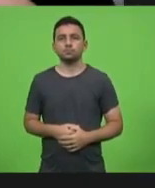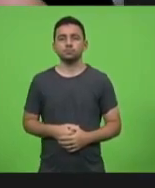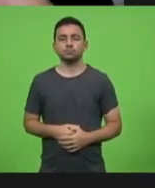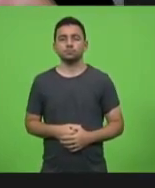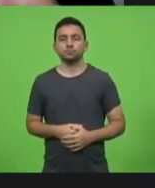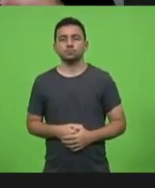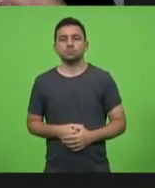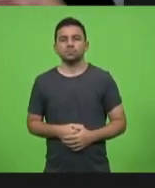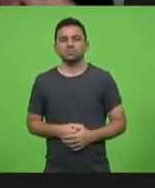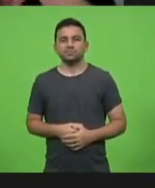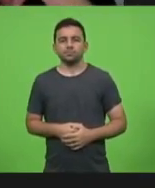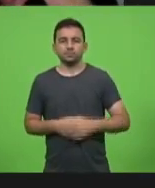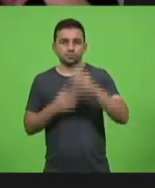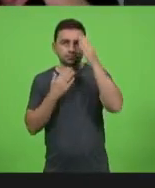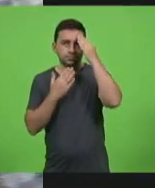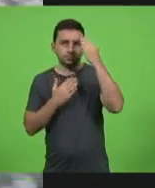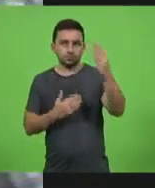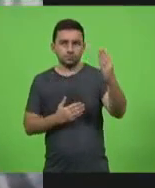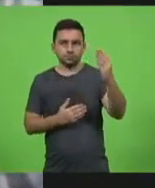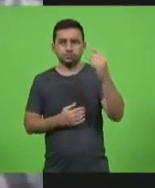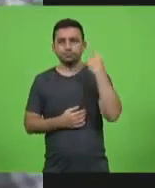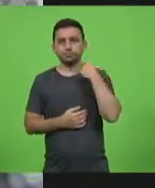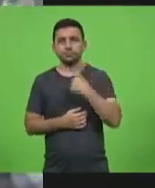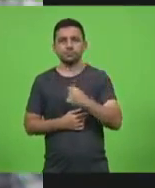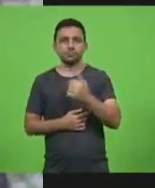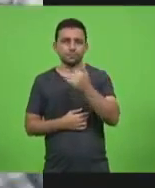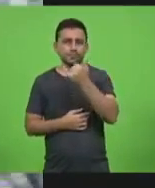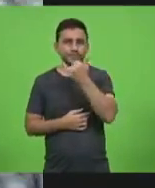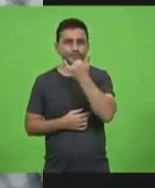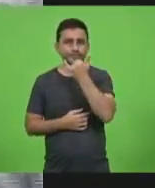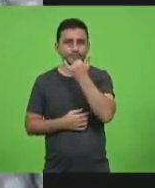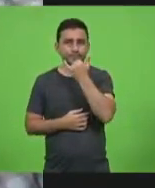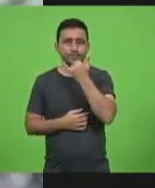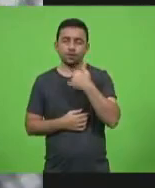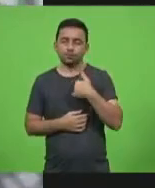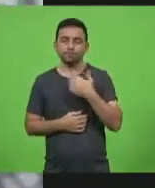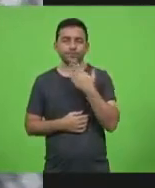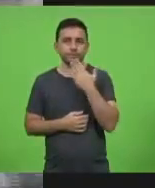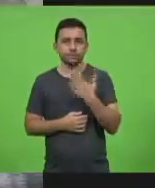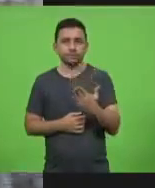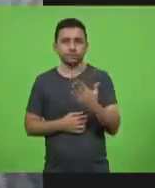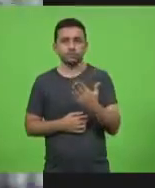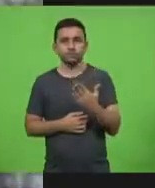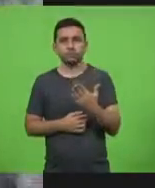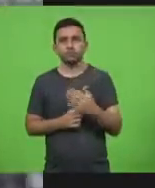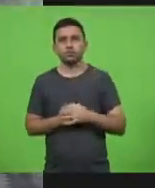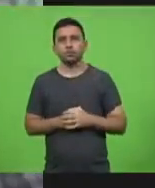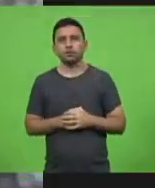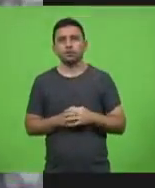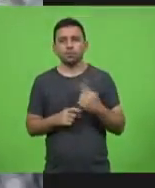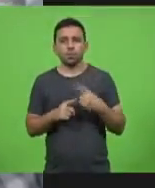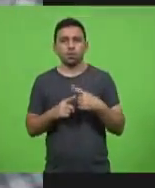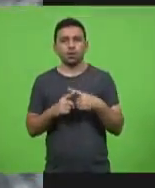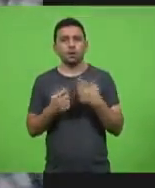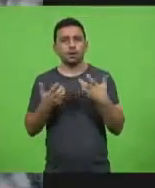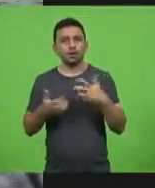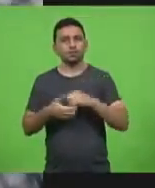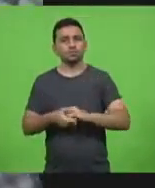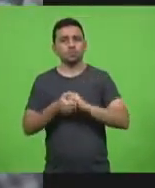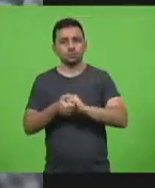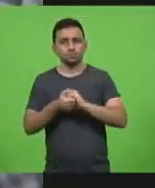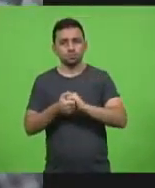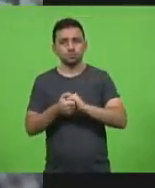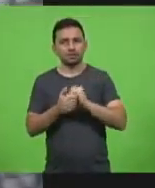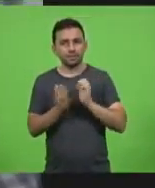Muito obrigado, deputado Silvio. Desculpa, eu lhe pedi uma parte, mas eu lhe pedi uma parte para lhe cumprimentar. Parabéns,